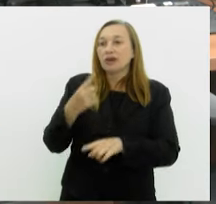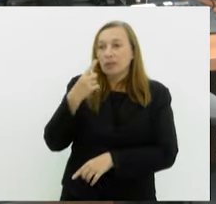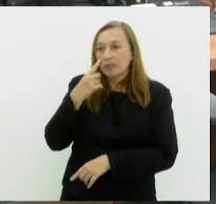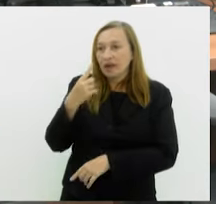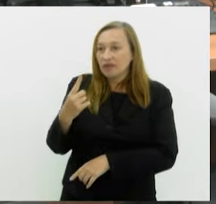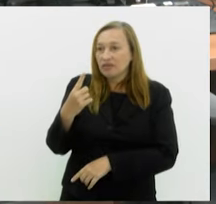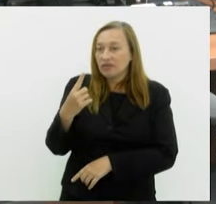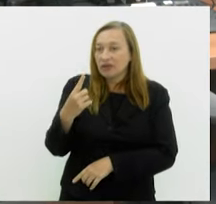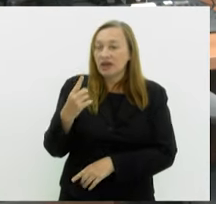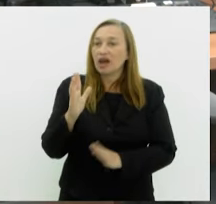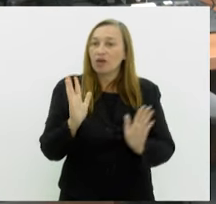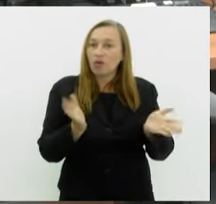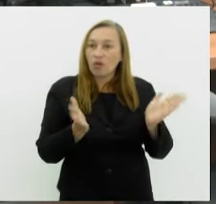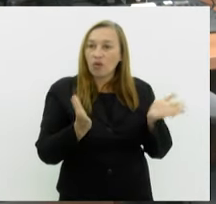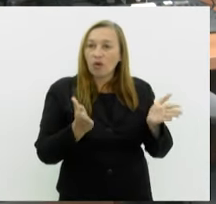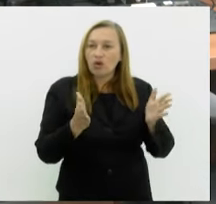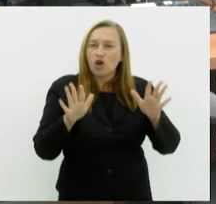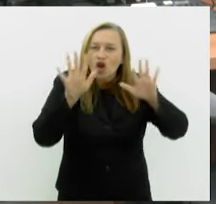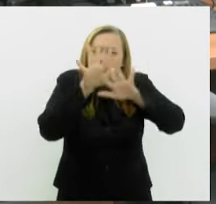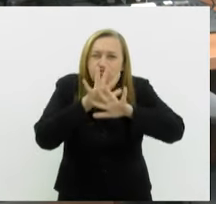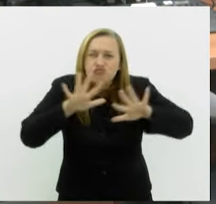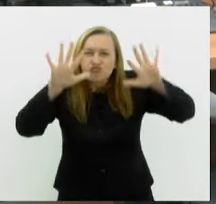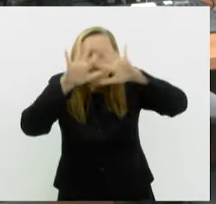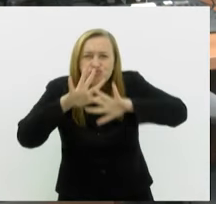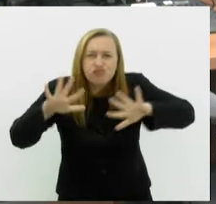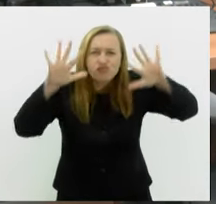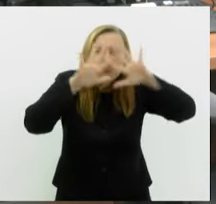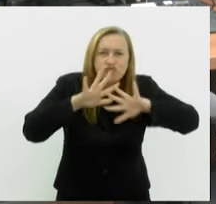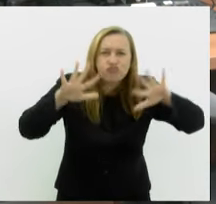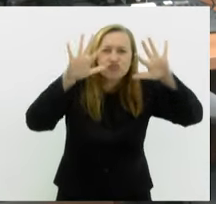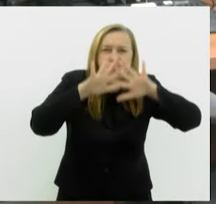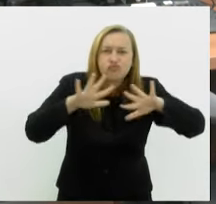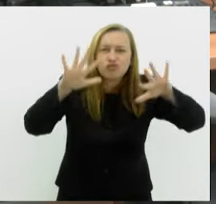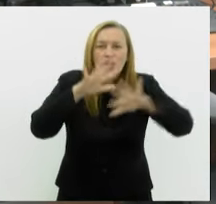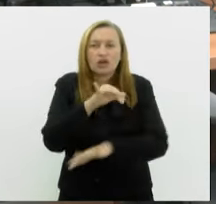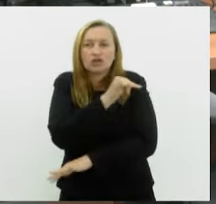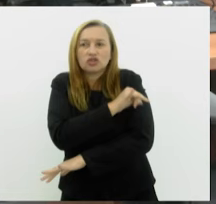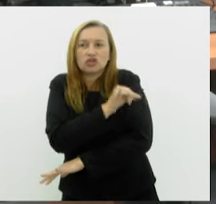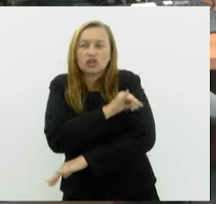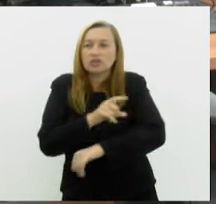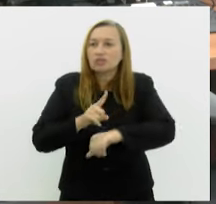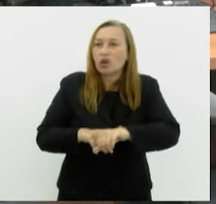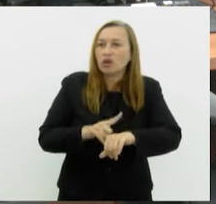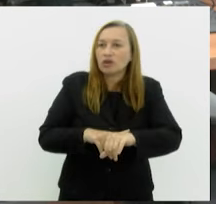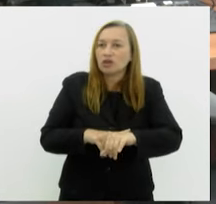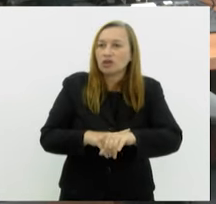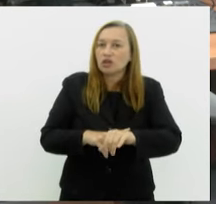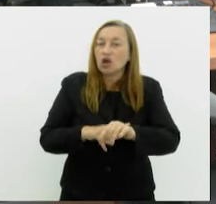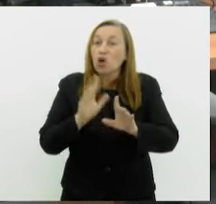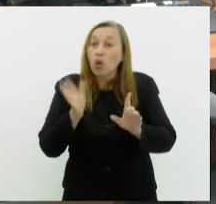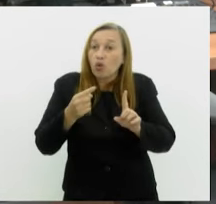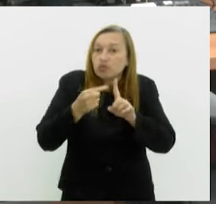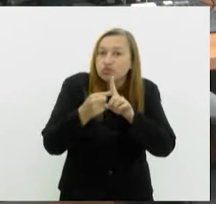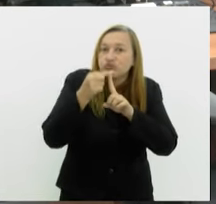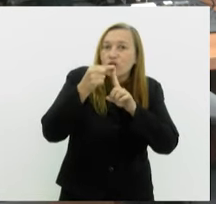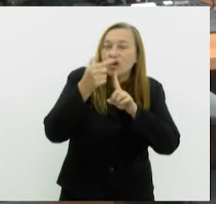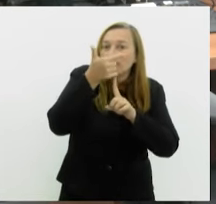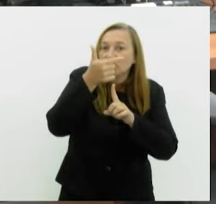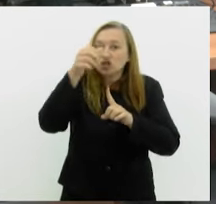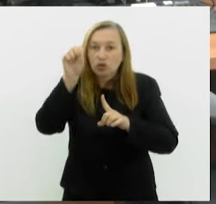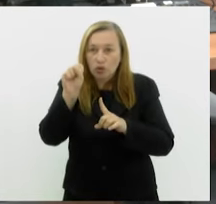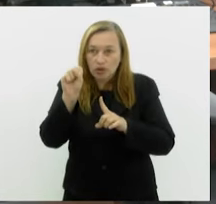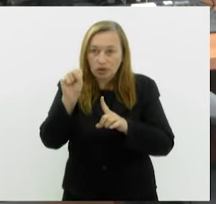terraço. A gente vê um nevoeiro que cobre o Rio de Janeiro nesse momento. A previsão de máxima hoje é de 28